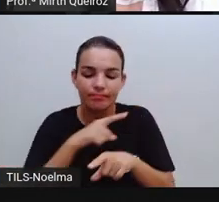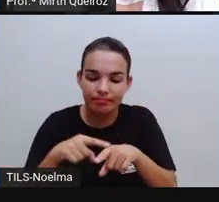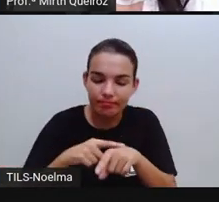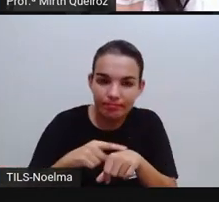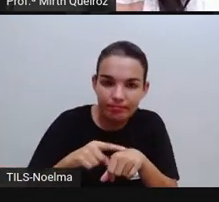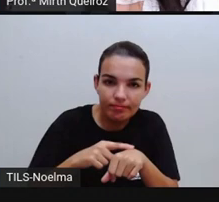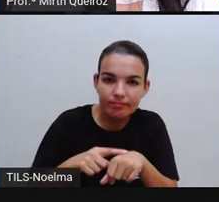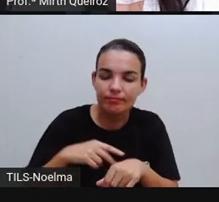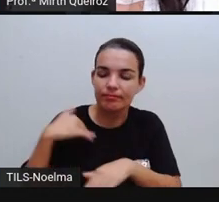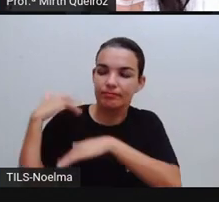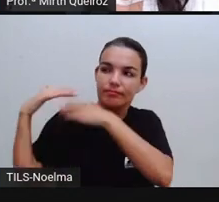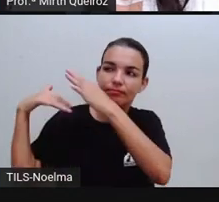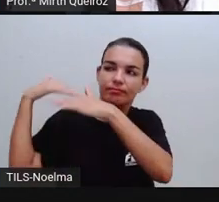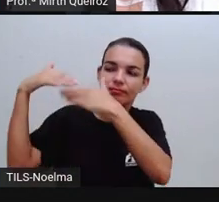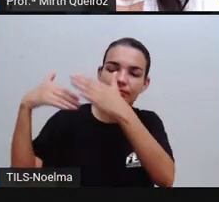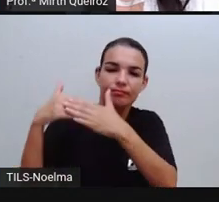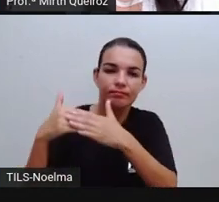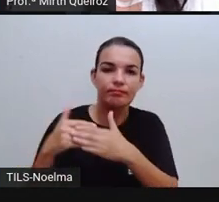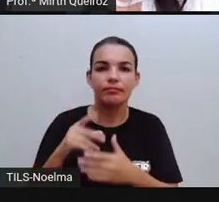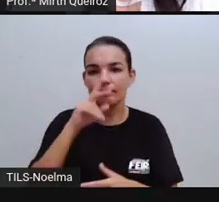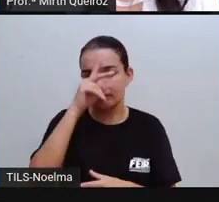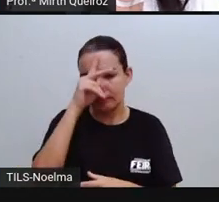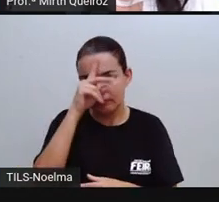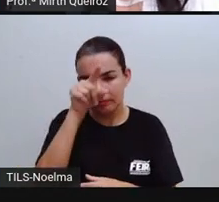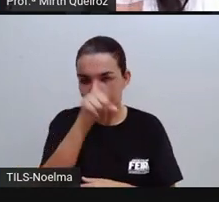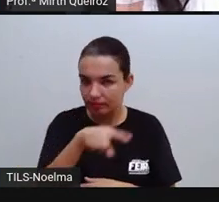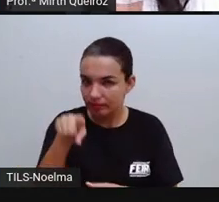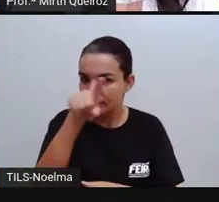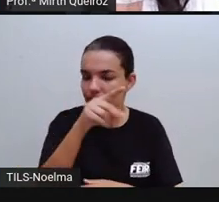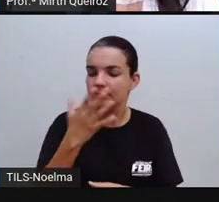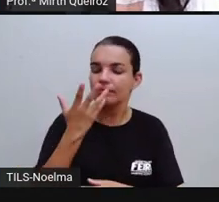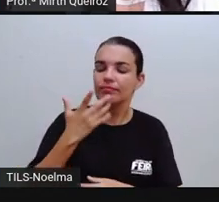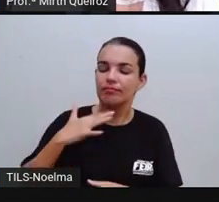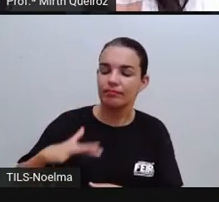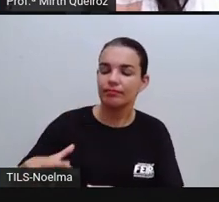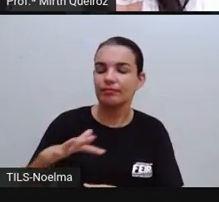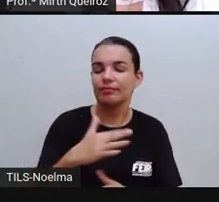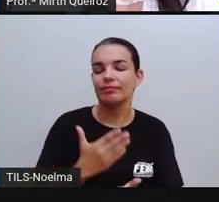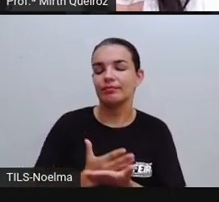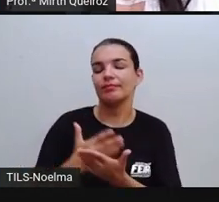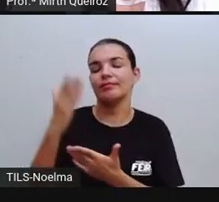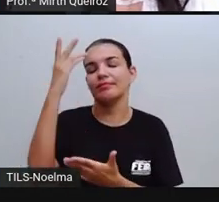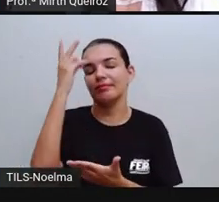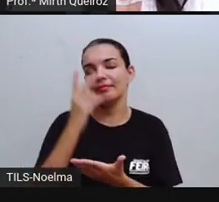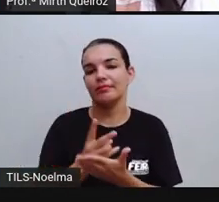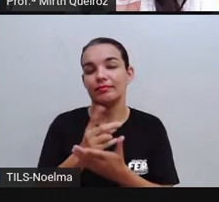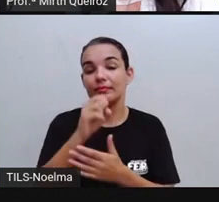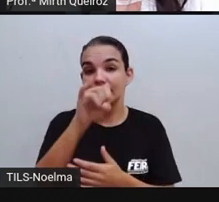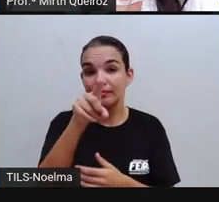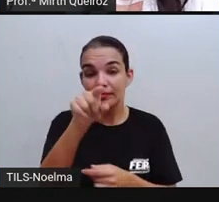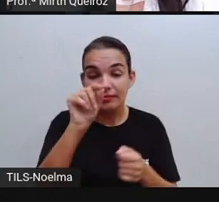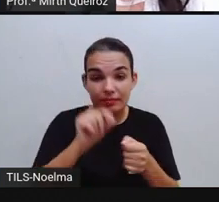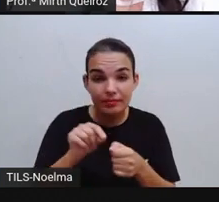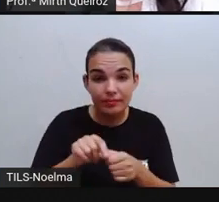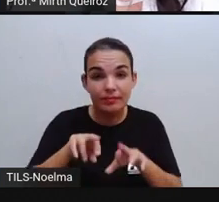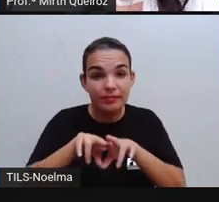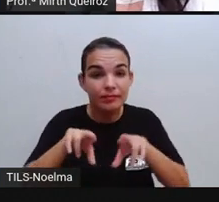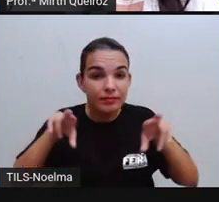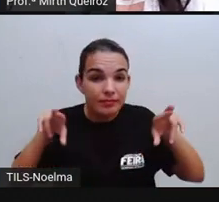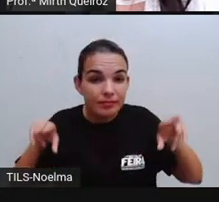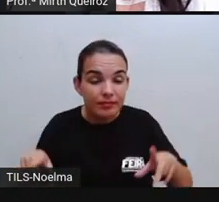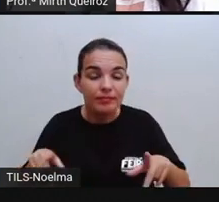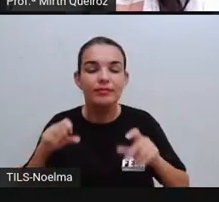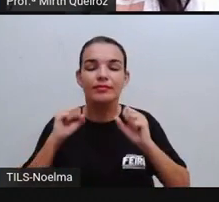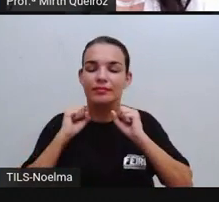historicamente, a gente tem que começar com vocês, crianças. Então, a partir do momento que vocês agirem de forma diferente, a gente vai conseguir